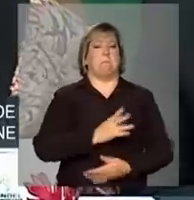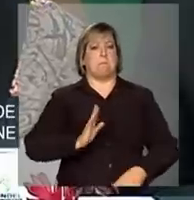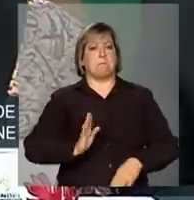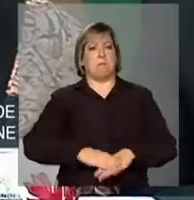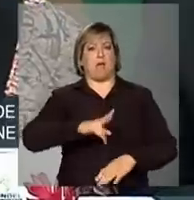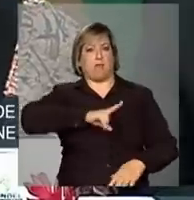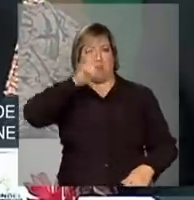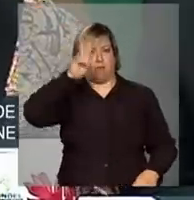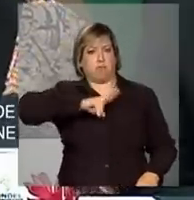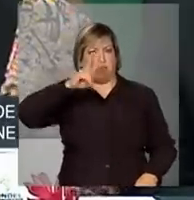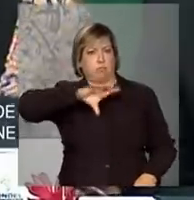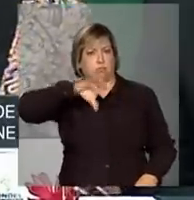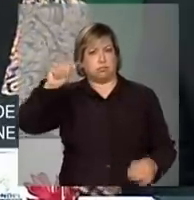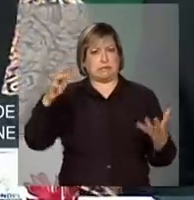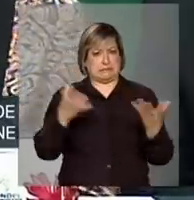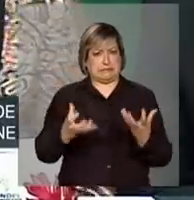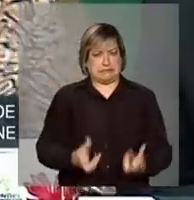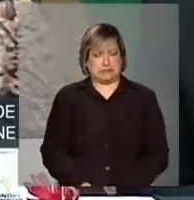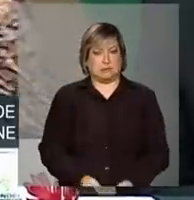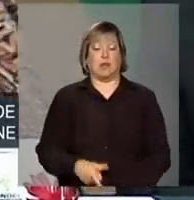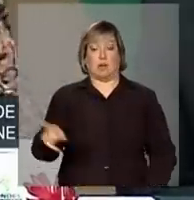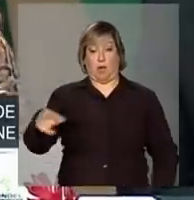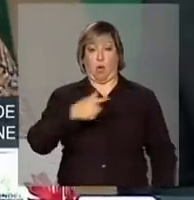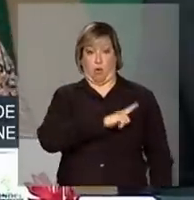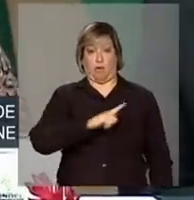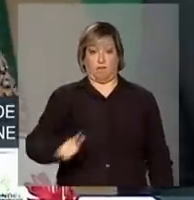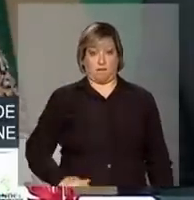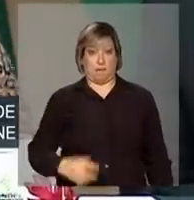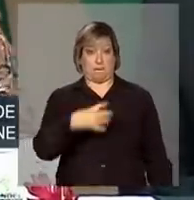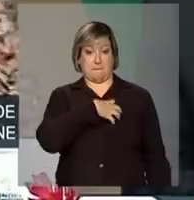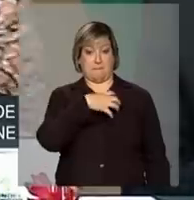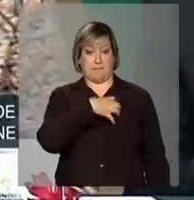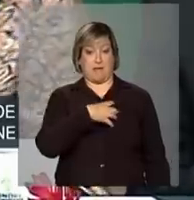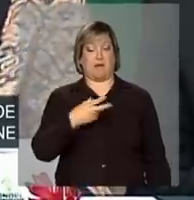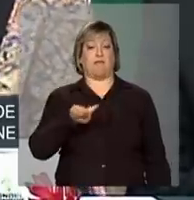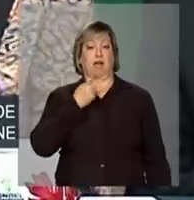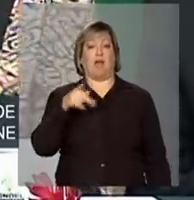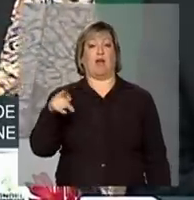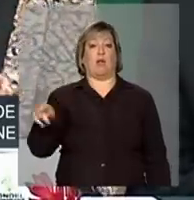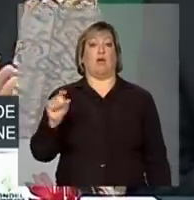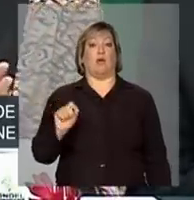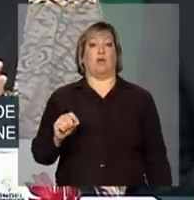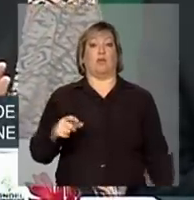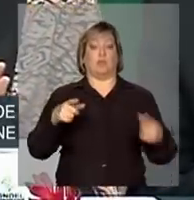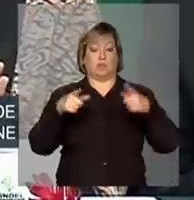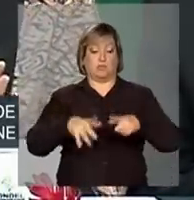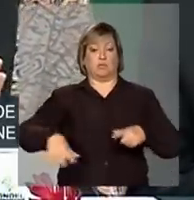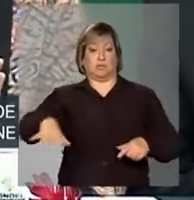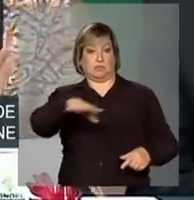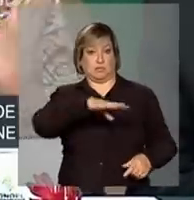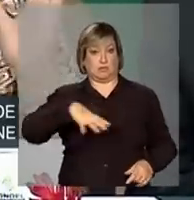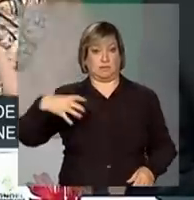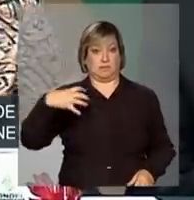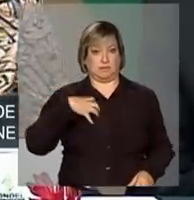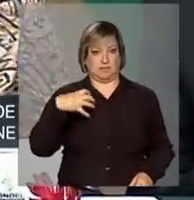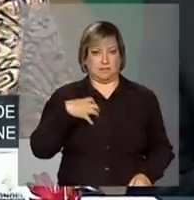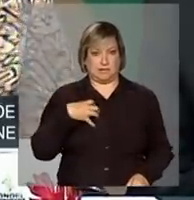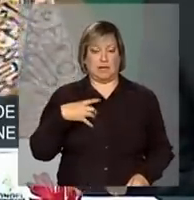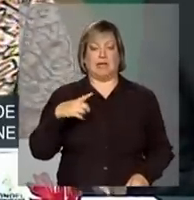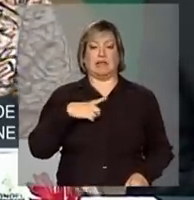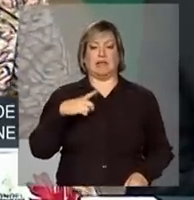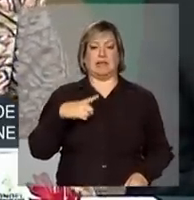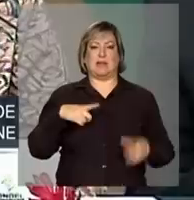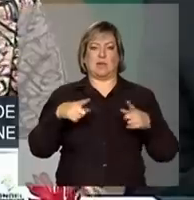Jacques Wagner disse para mim que, na Bahia, tem regiões que é a maior dos últimos 100 anos, não Jacques? Então,